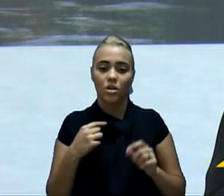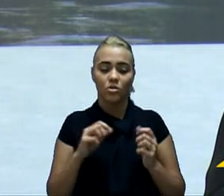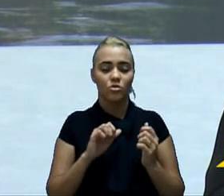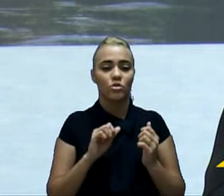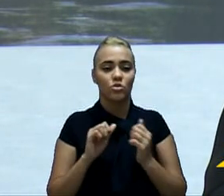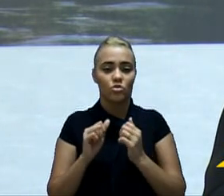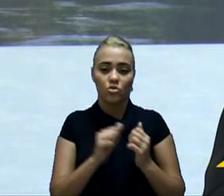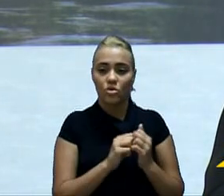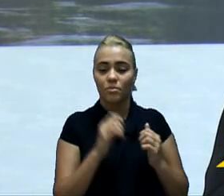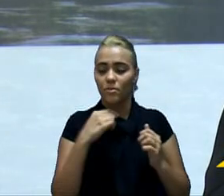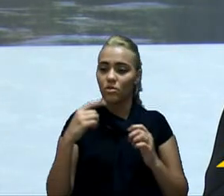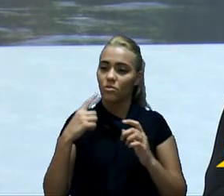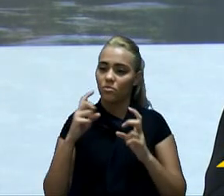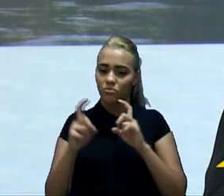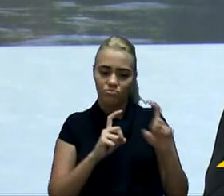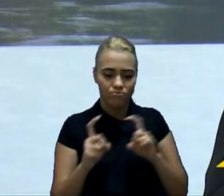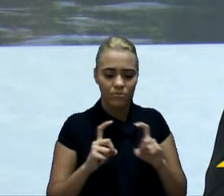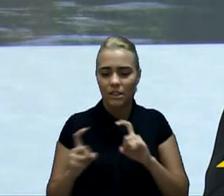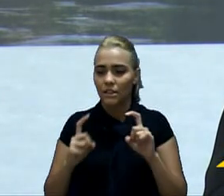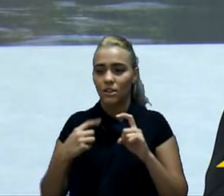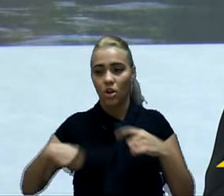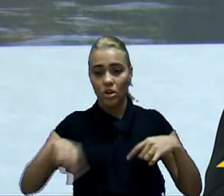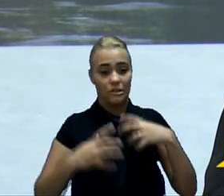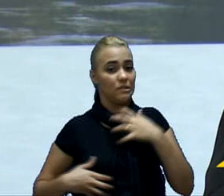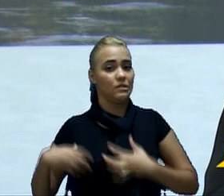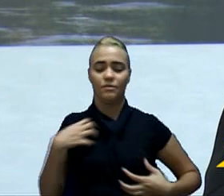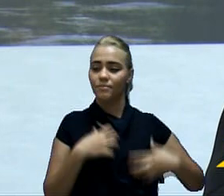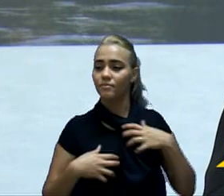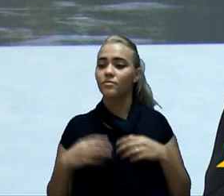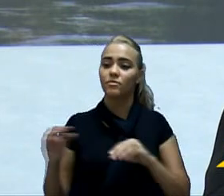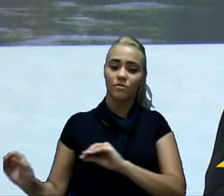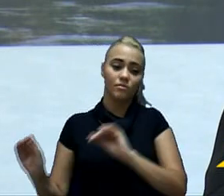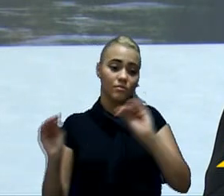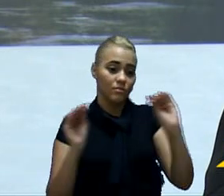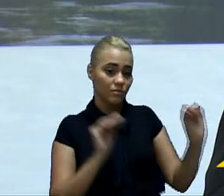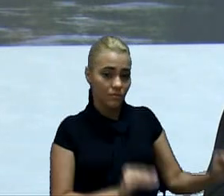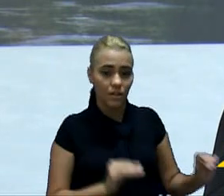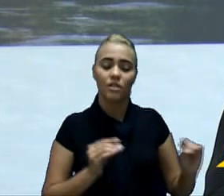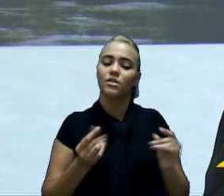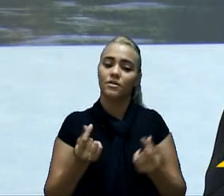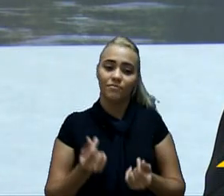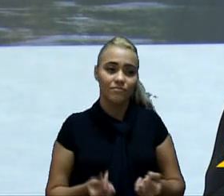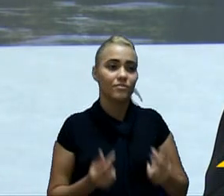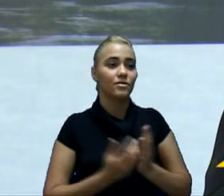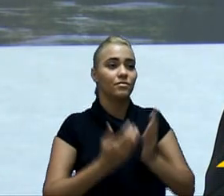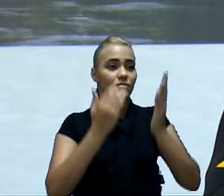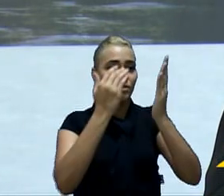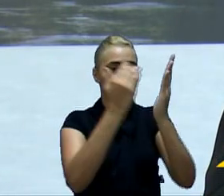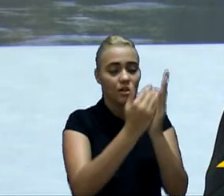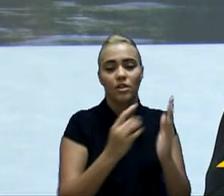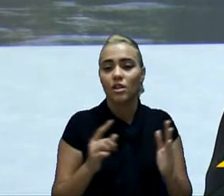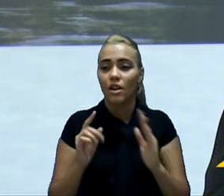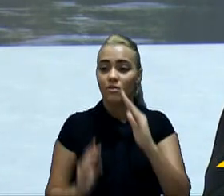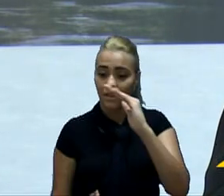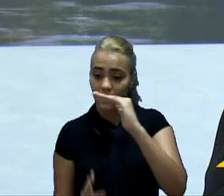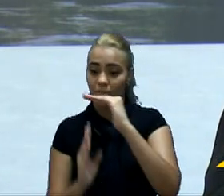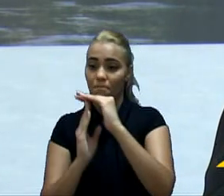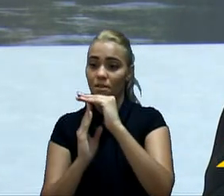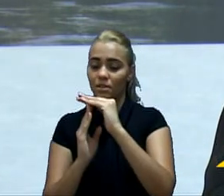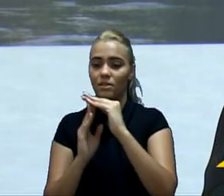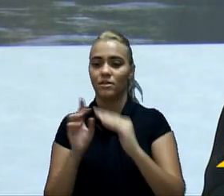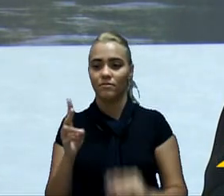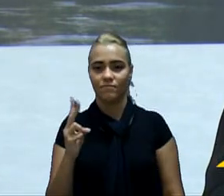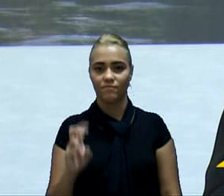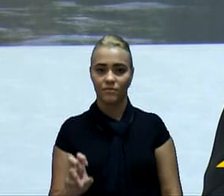transição e acompanhamos o desespero em se realizar despesas para alcançar o limite mínimo estabelecido. Mas havia o